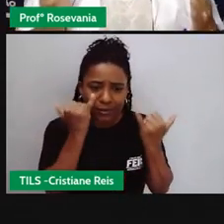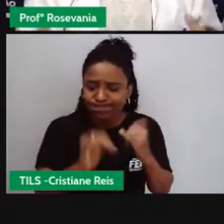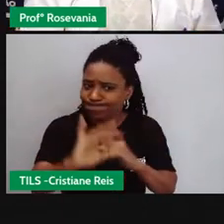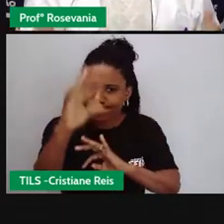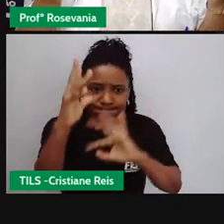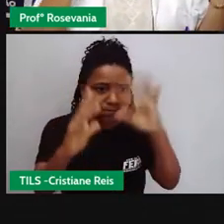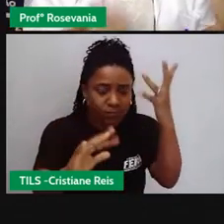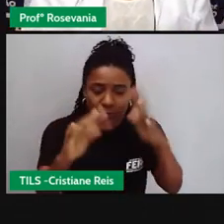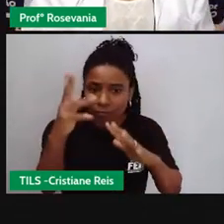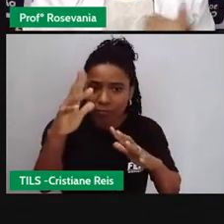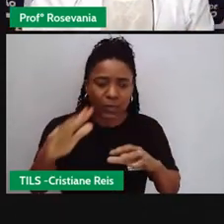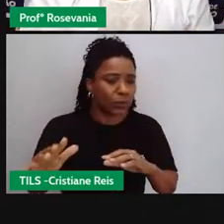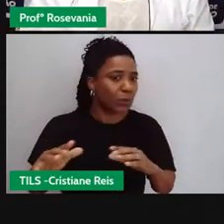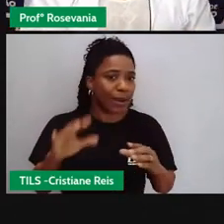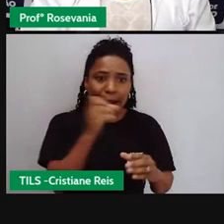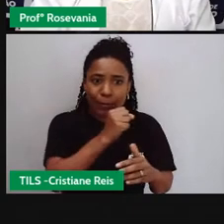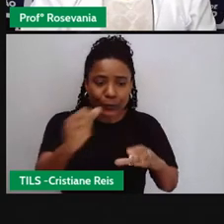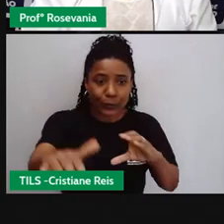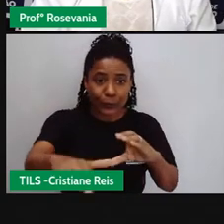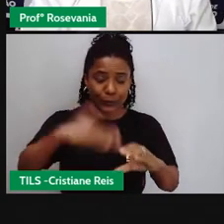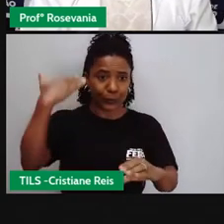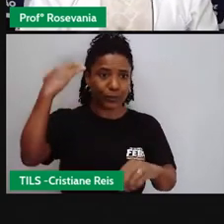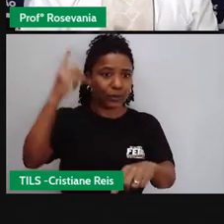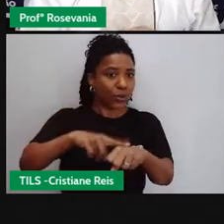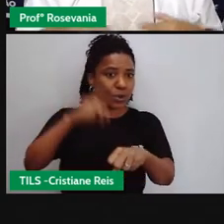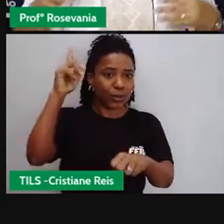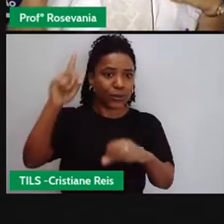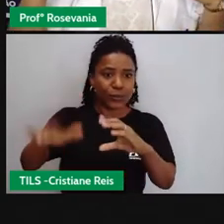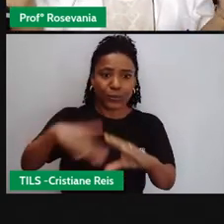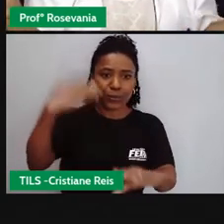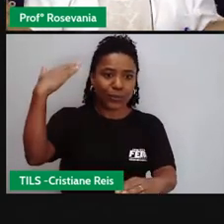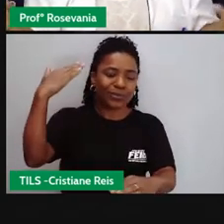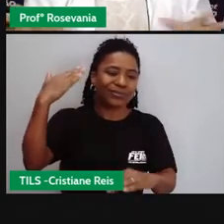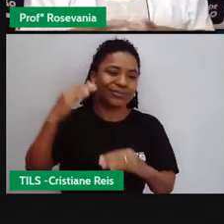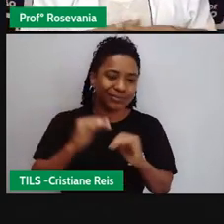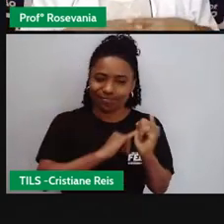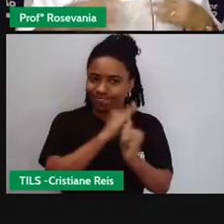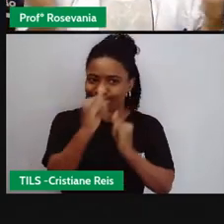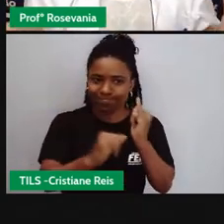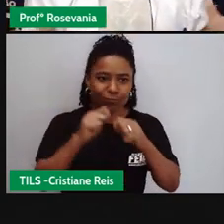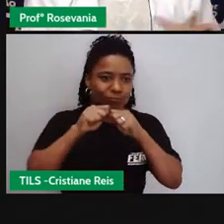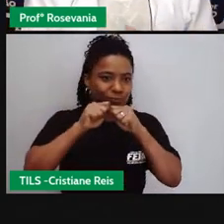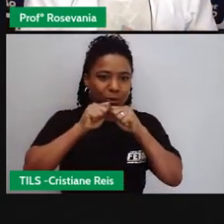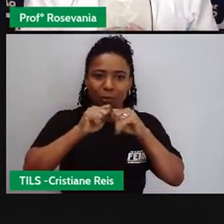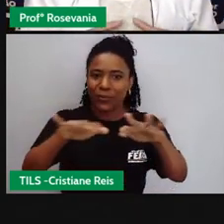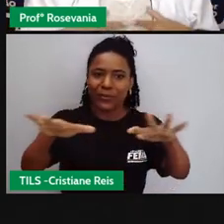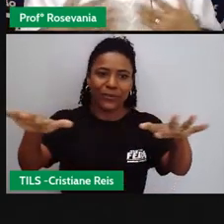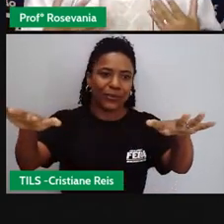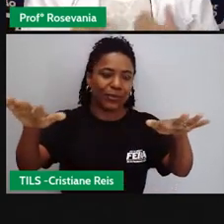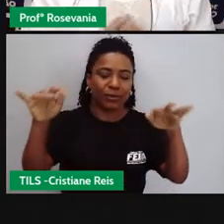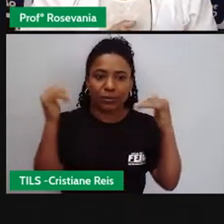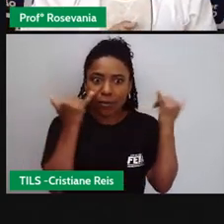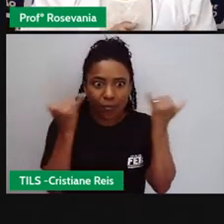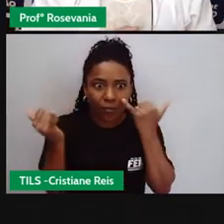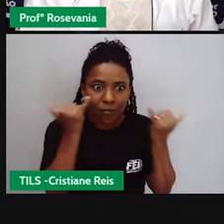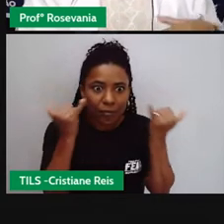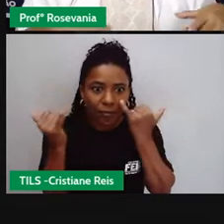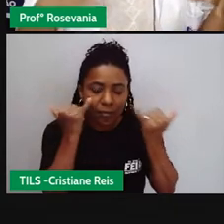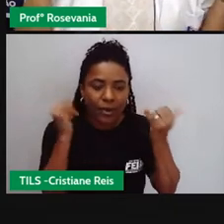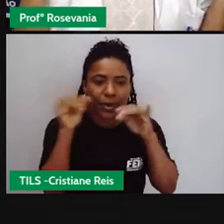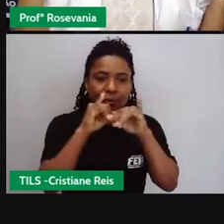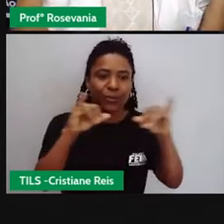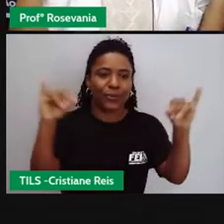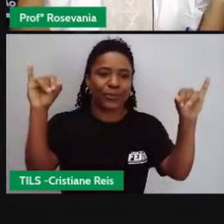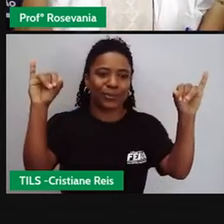do outro lado do mundo a gente já está sabendo aqui agora já cai na rede já vira notícia todo mundo já fica sabendo